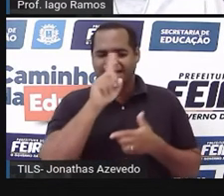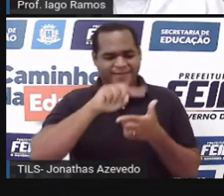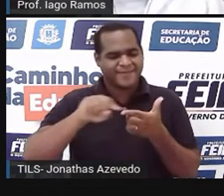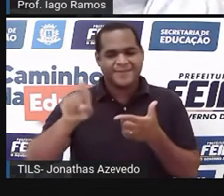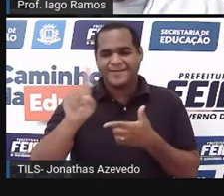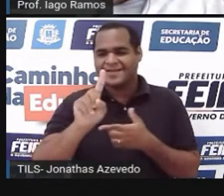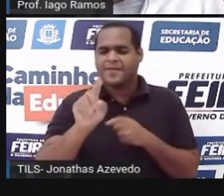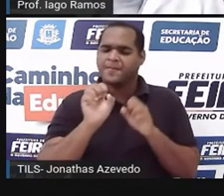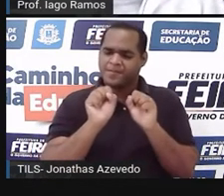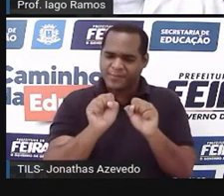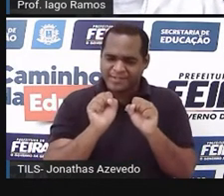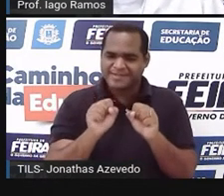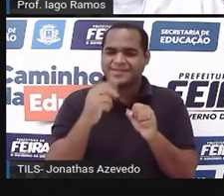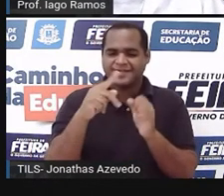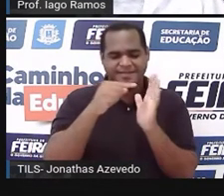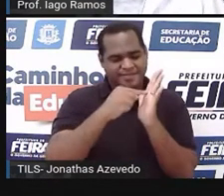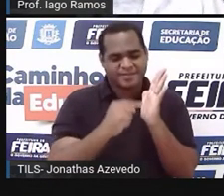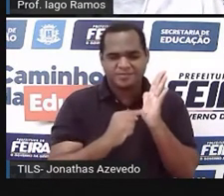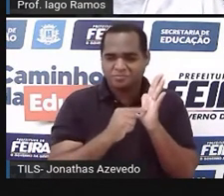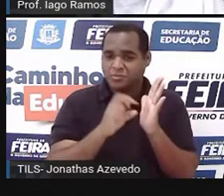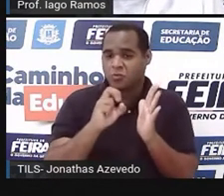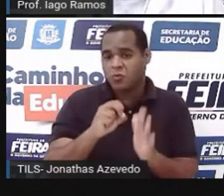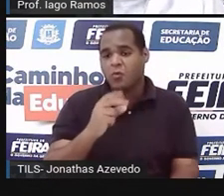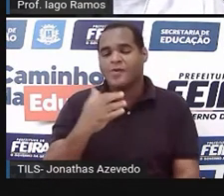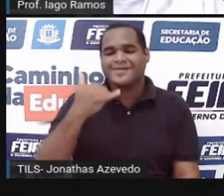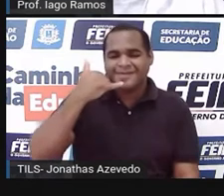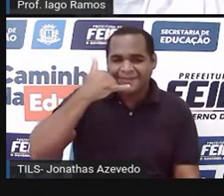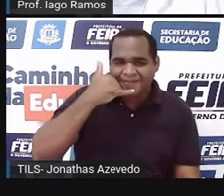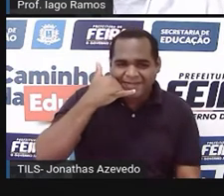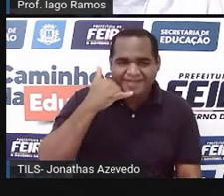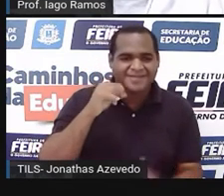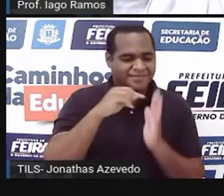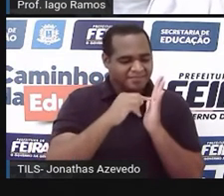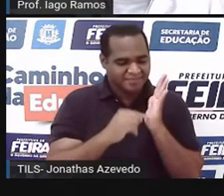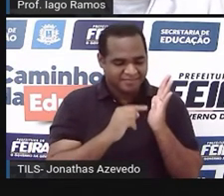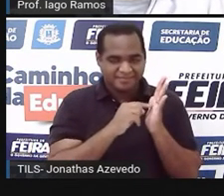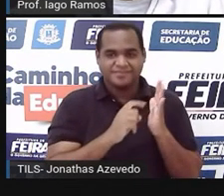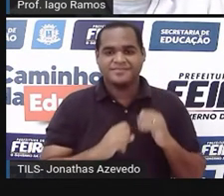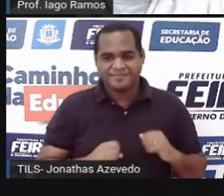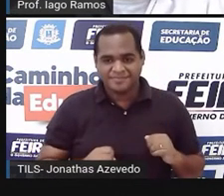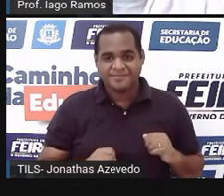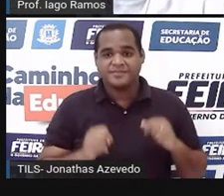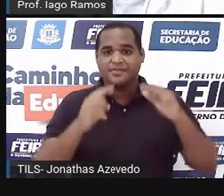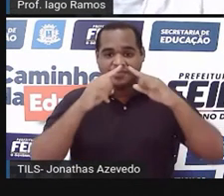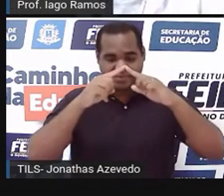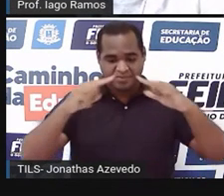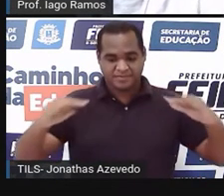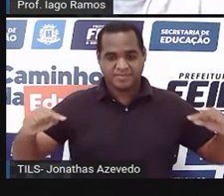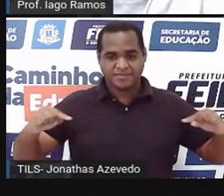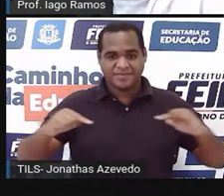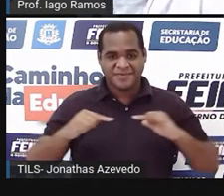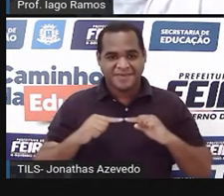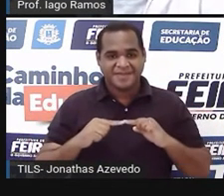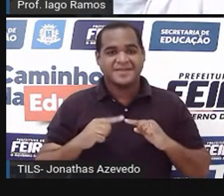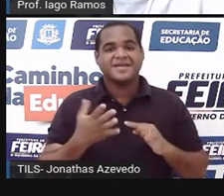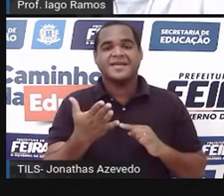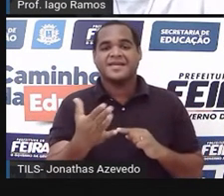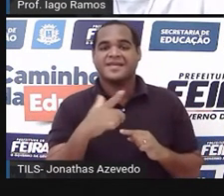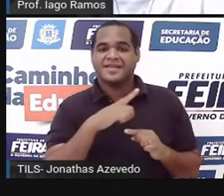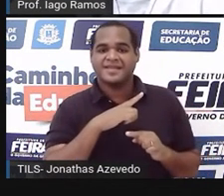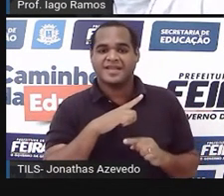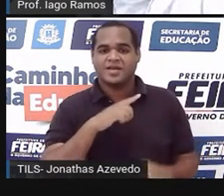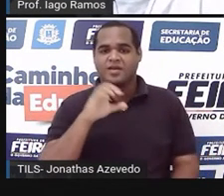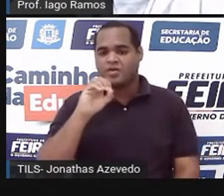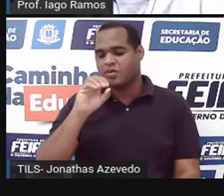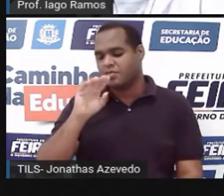em usar a calculadora do celular. Então está aí na tela um triângulozinho, esse triângulo é chamado de